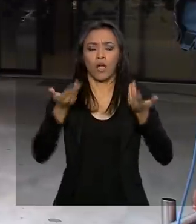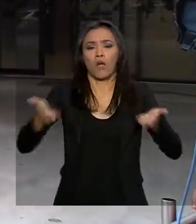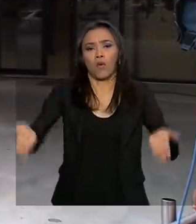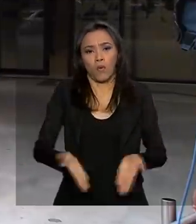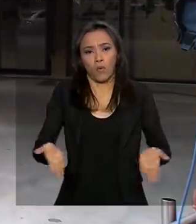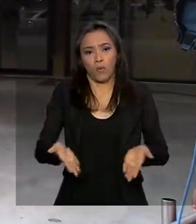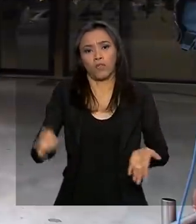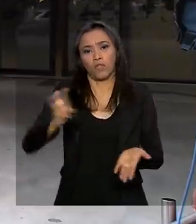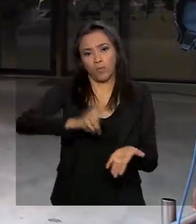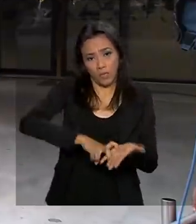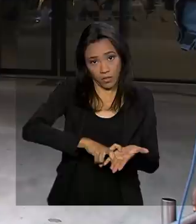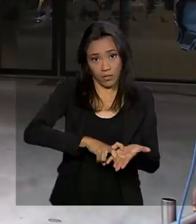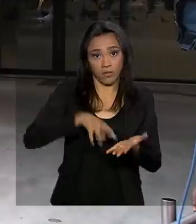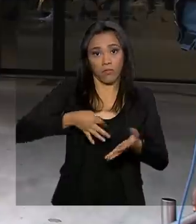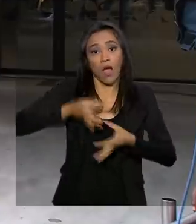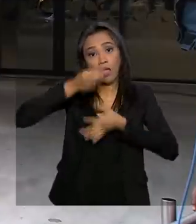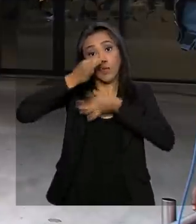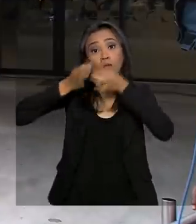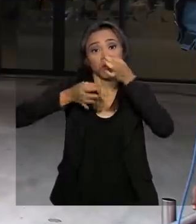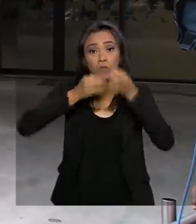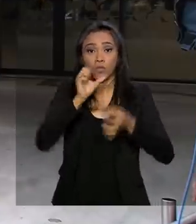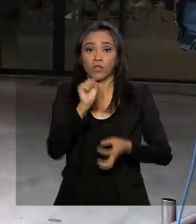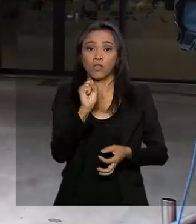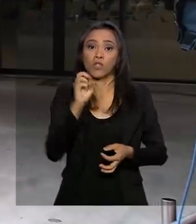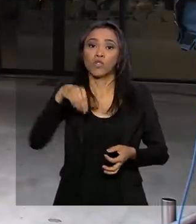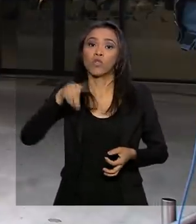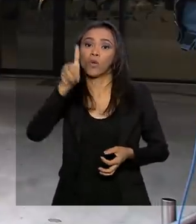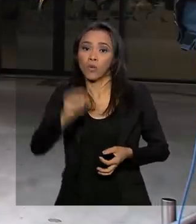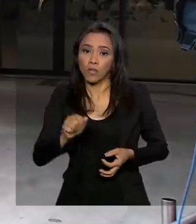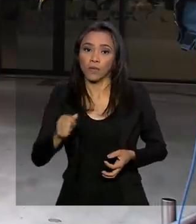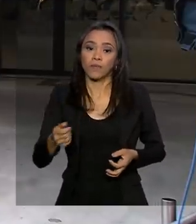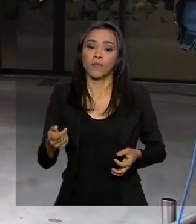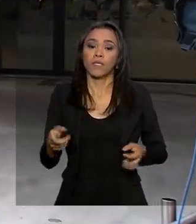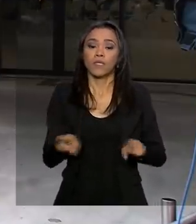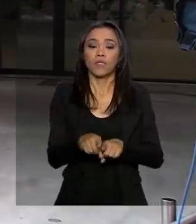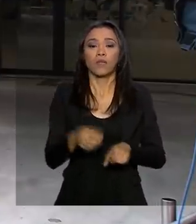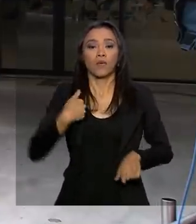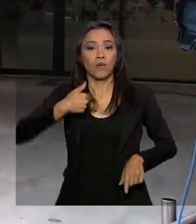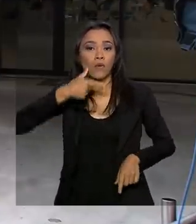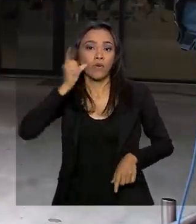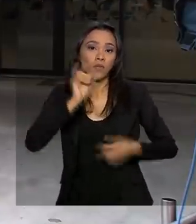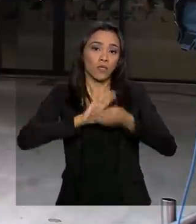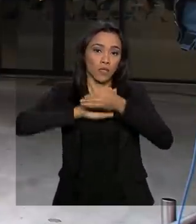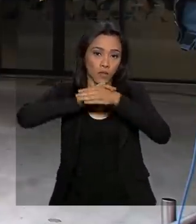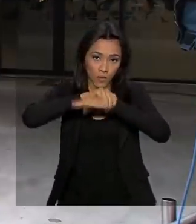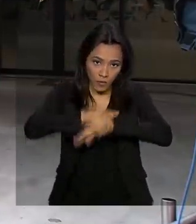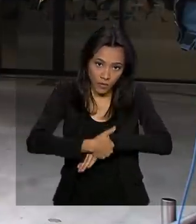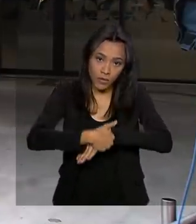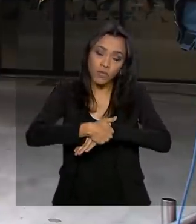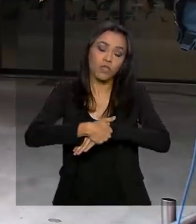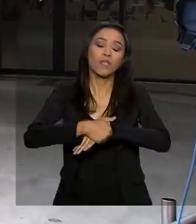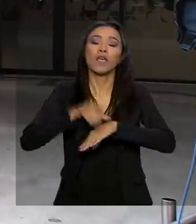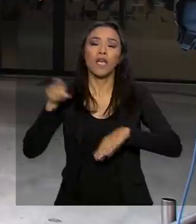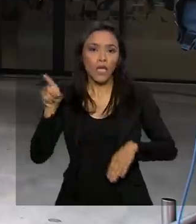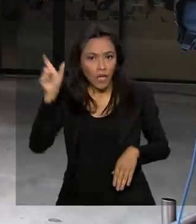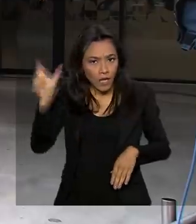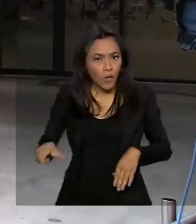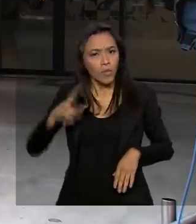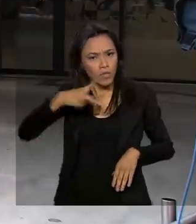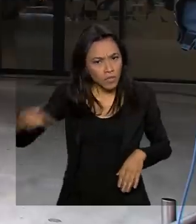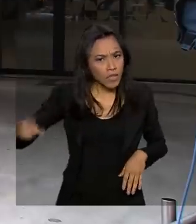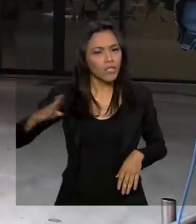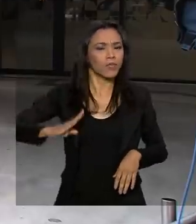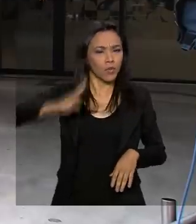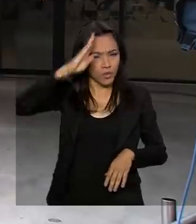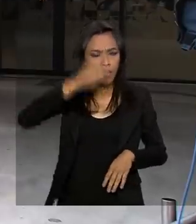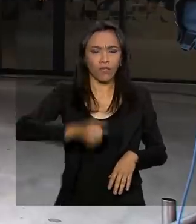manhã. O presidente, ontem à noite, realizou a tradicional transmissão ao vivo pelas